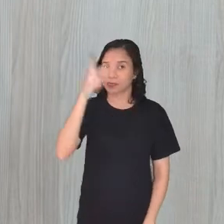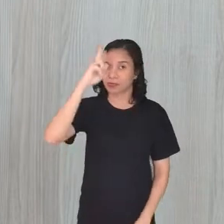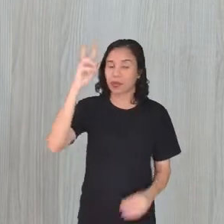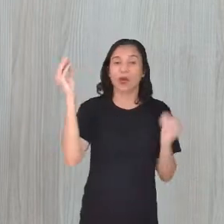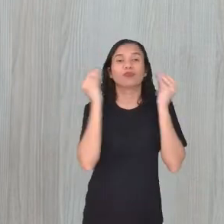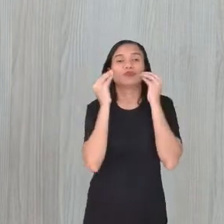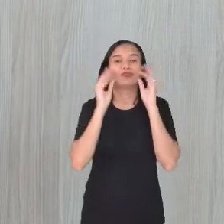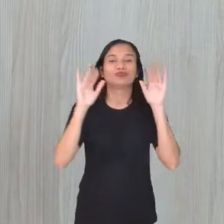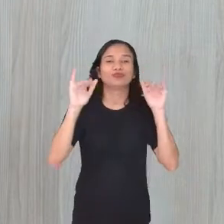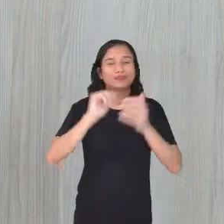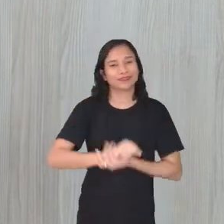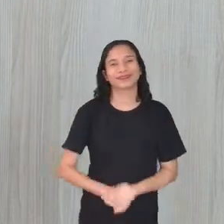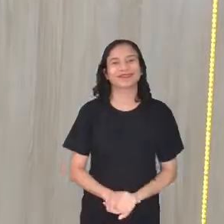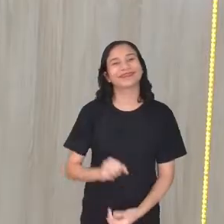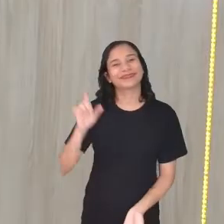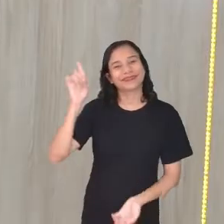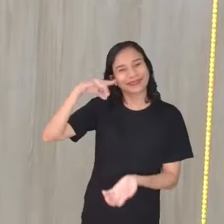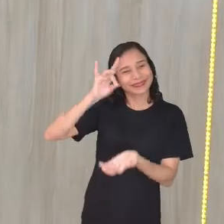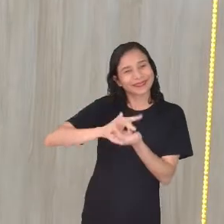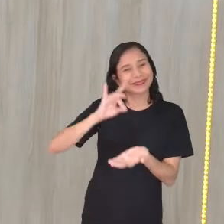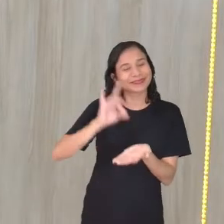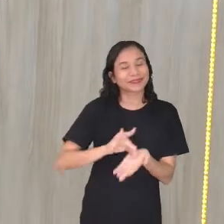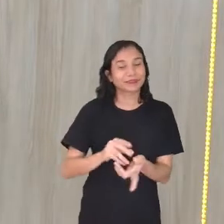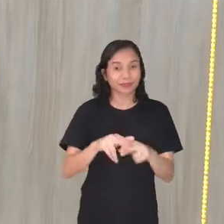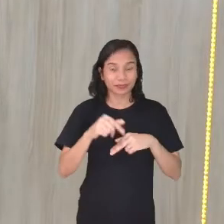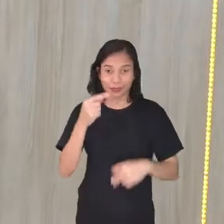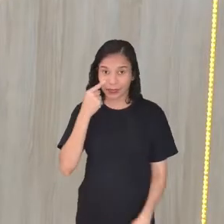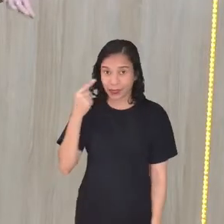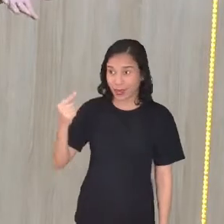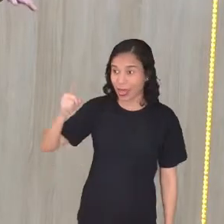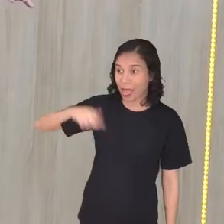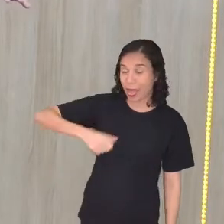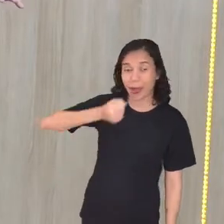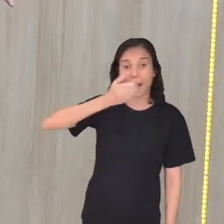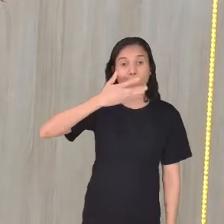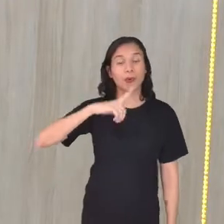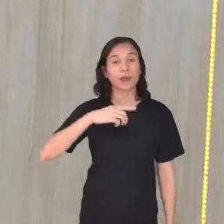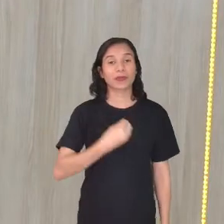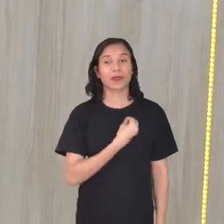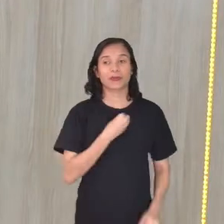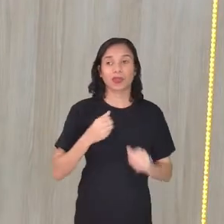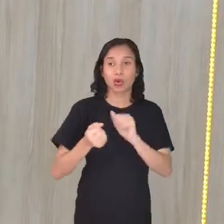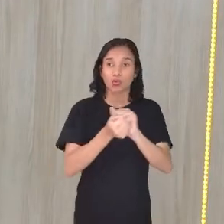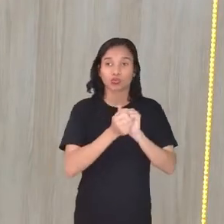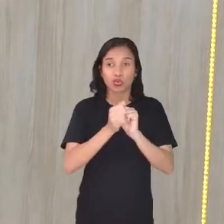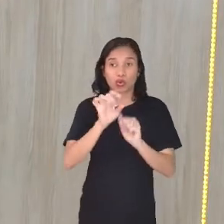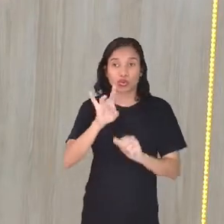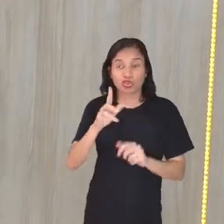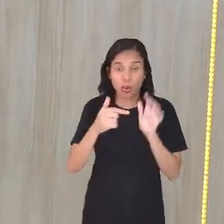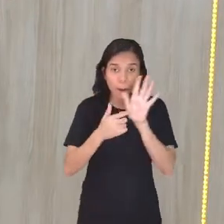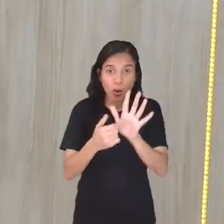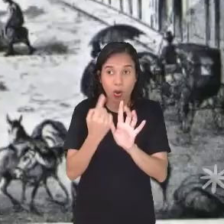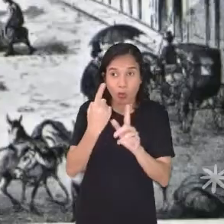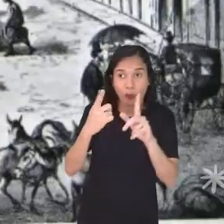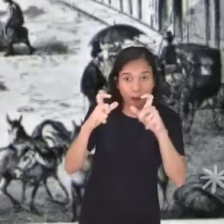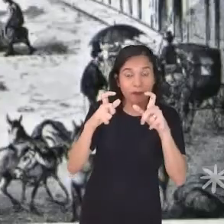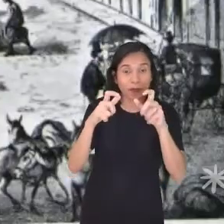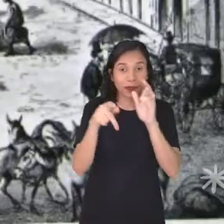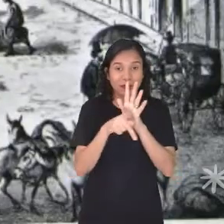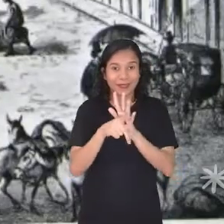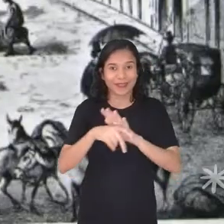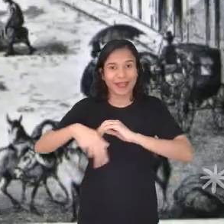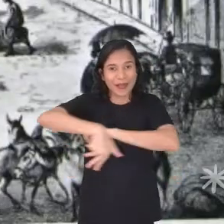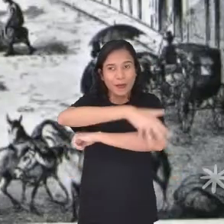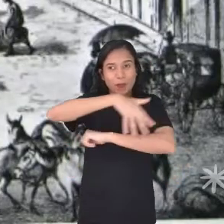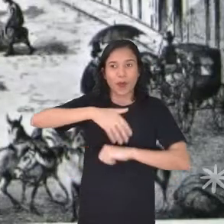Um beijo e até a próxima aula. Pois é, gente. Olha, foi muito bom estar aqui com vocês. Vou mostrar só mais uma figura aí, ó, da Rua do Bom